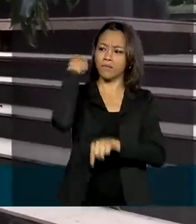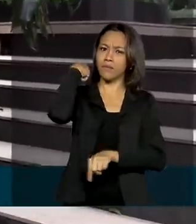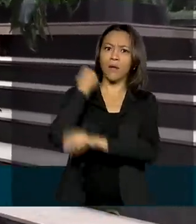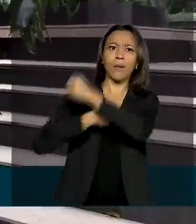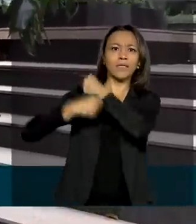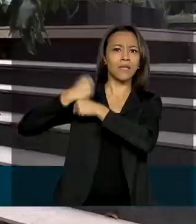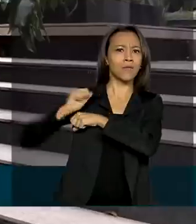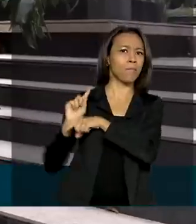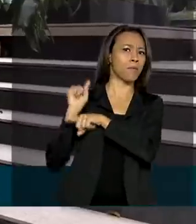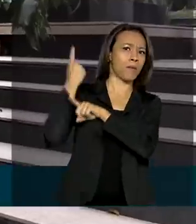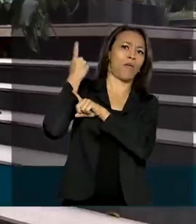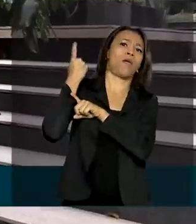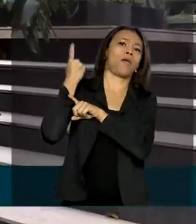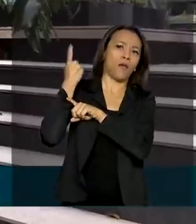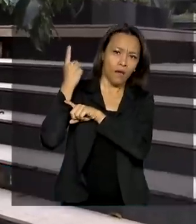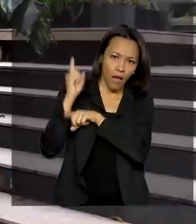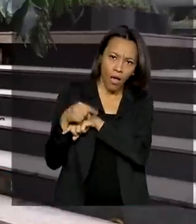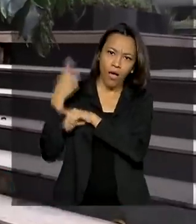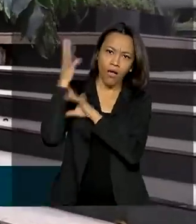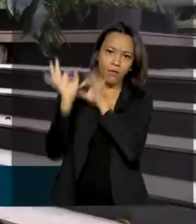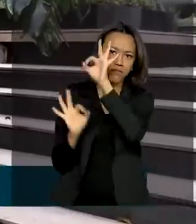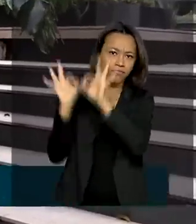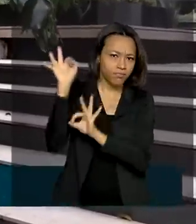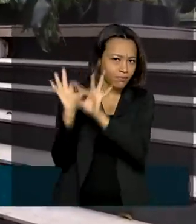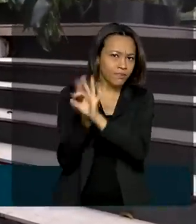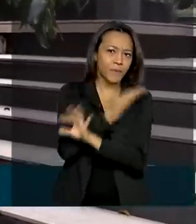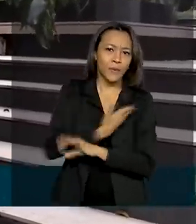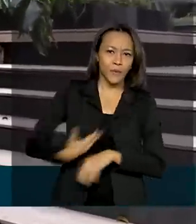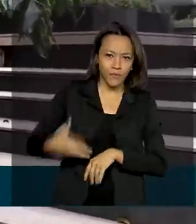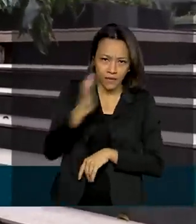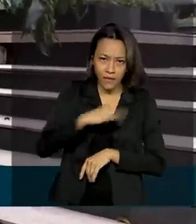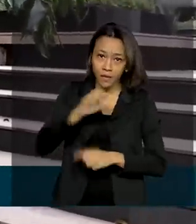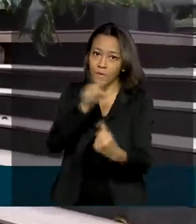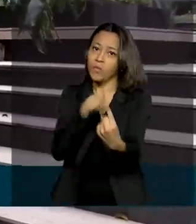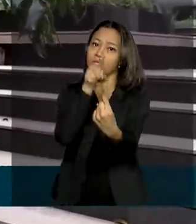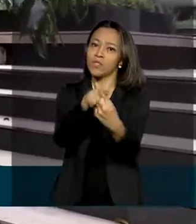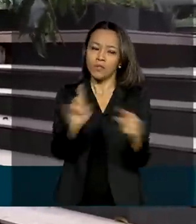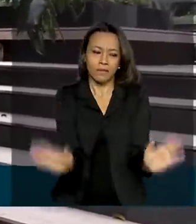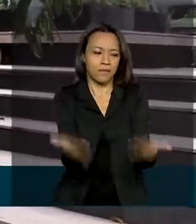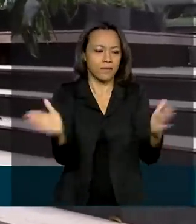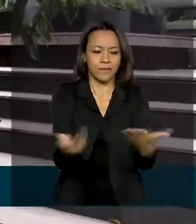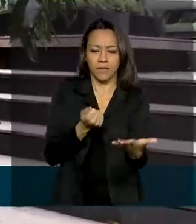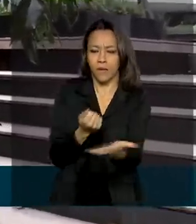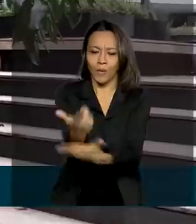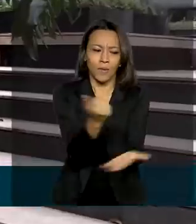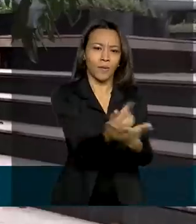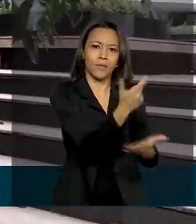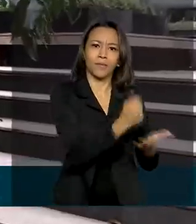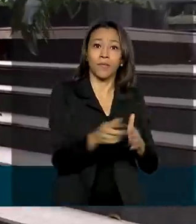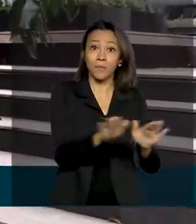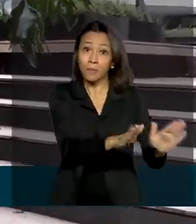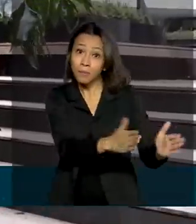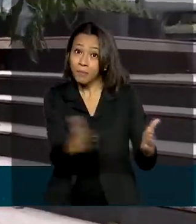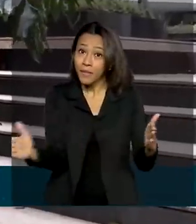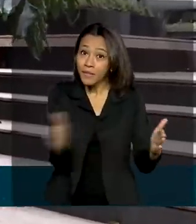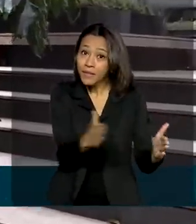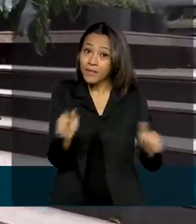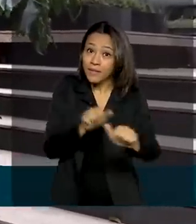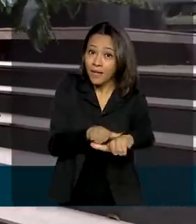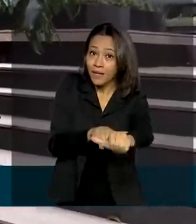passado. Planejada pelo governo federal, o objetivo é estimular as vendas do comércio em setembro, período